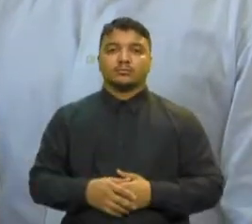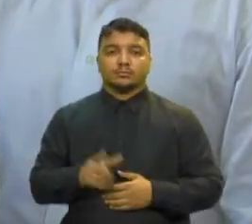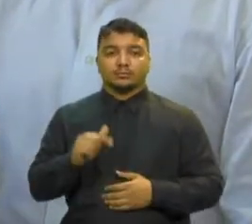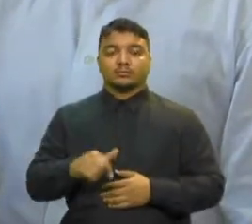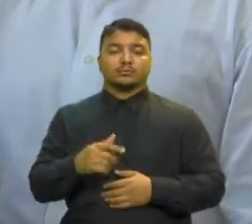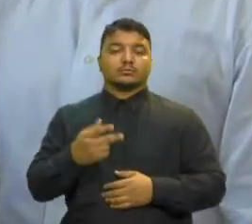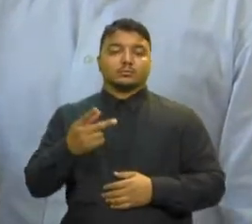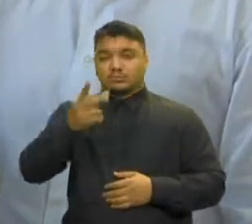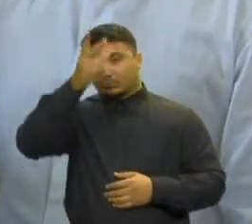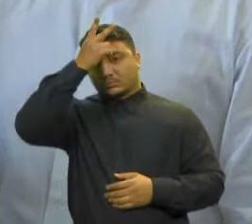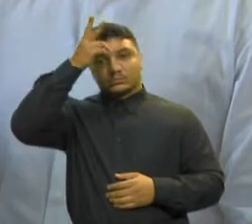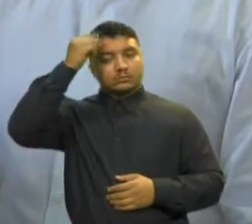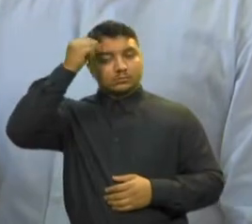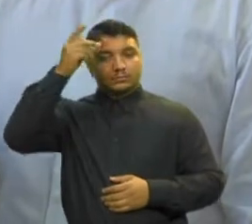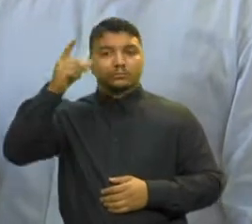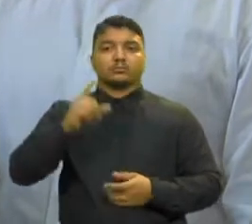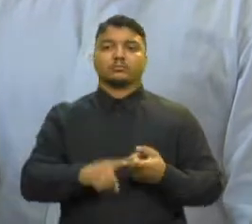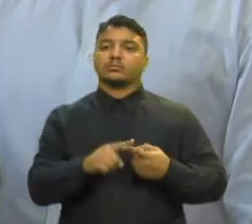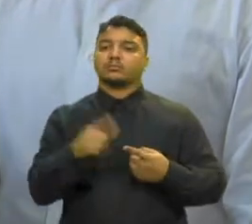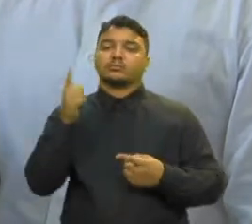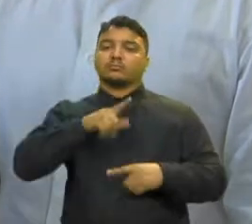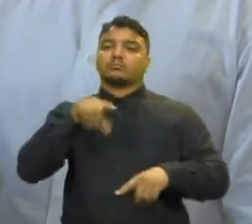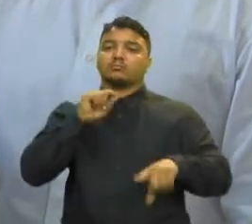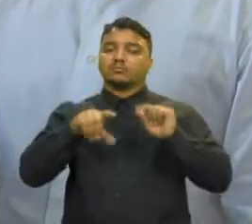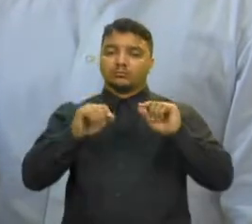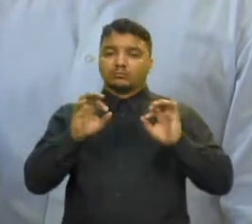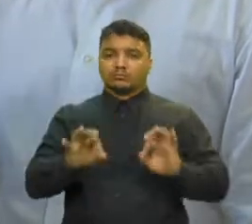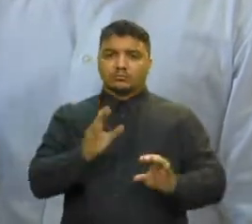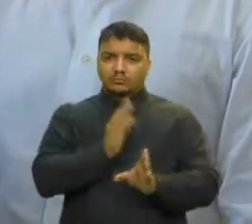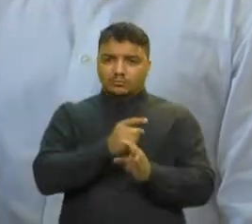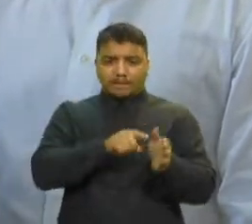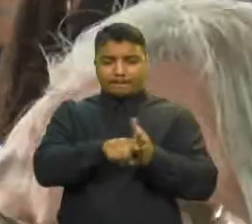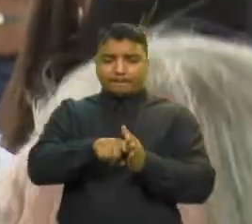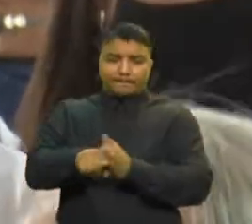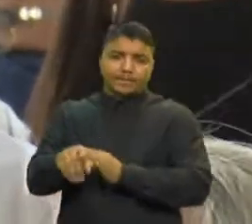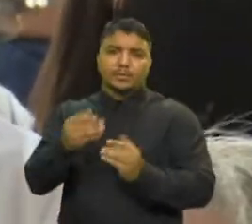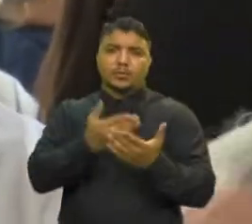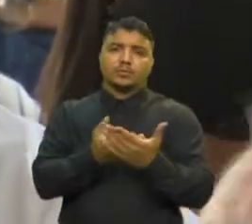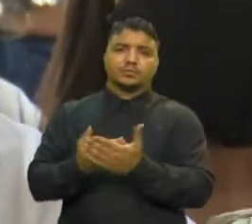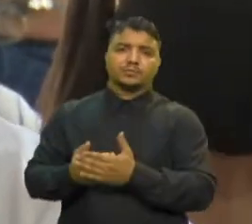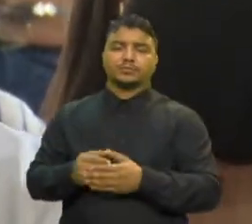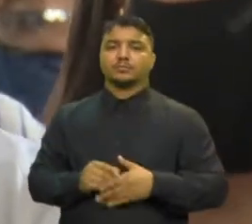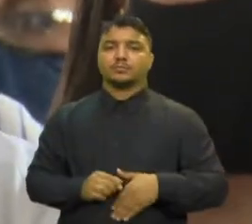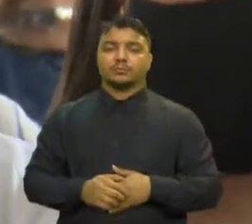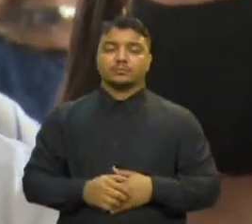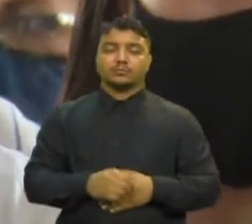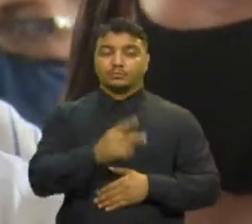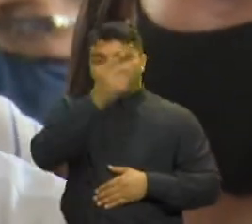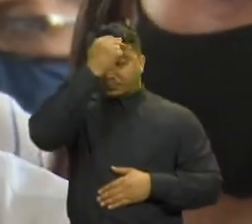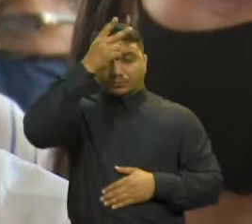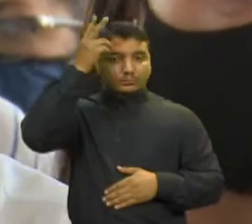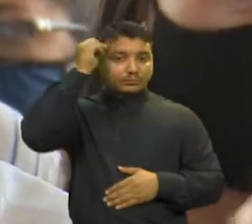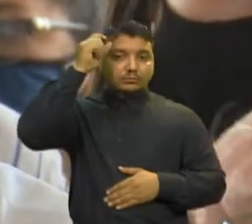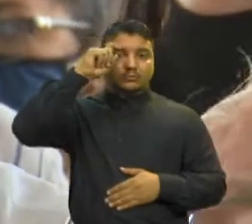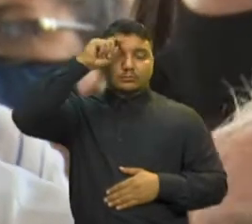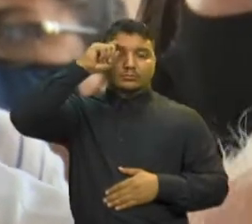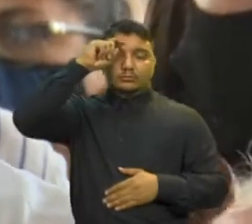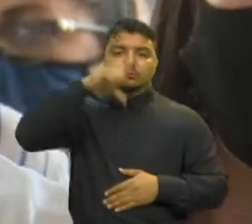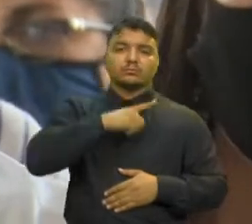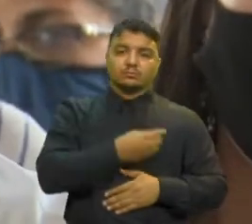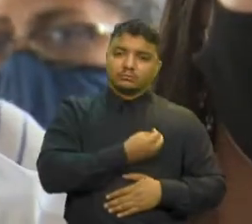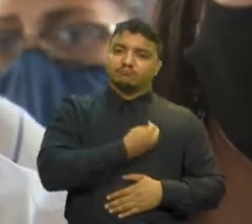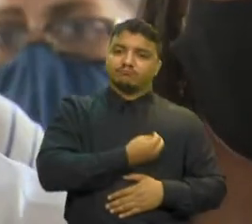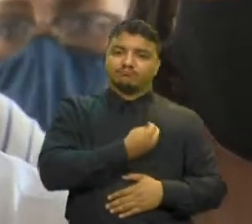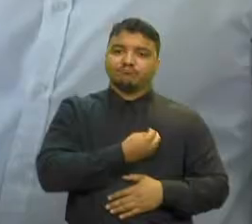e o Estado têm tomado Sempre são baseadas em dados, em pesquisa, em estudos O prefeito de Fortaleza, José Sarto, esteve presente